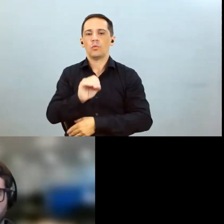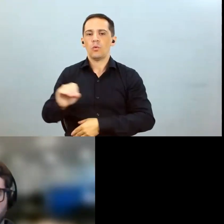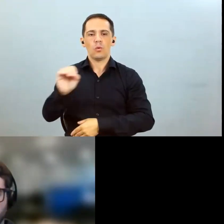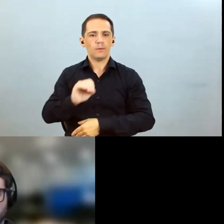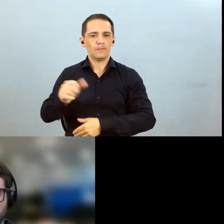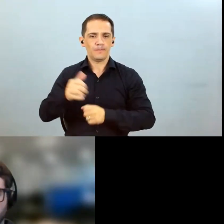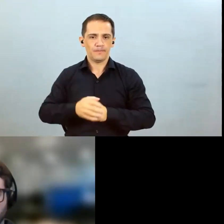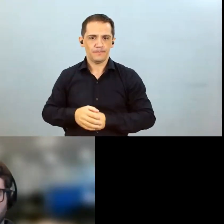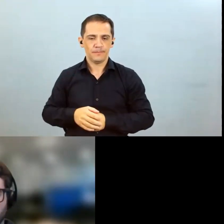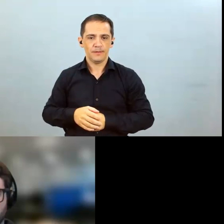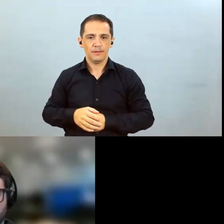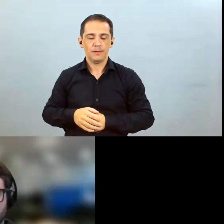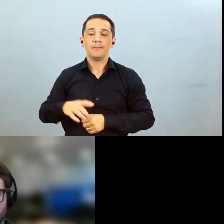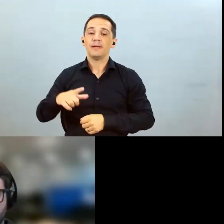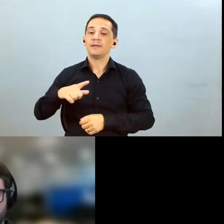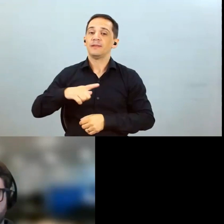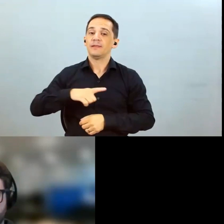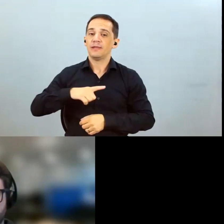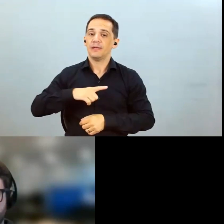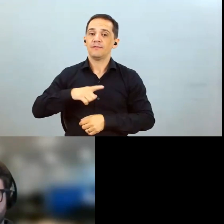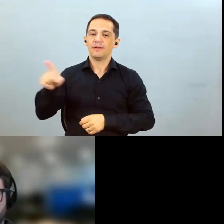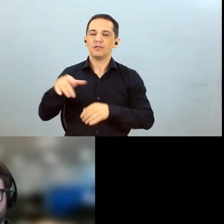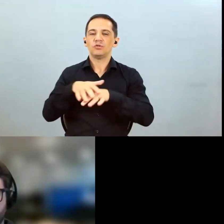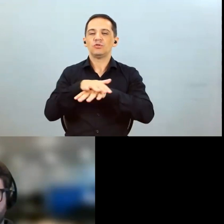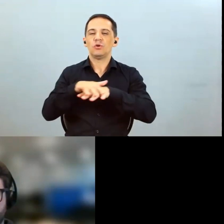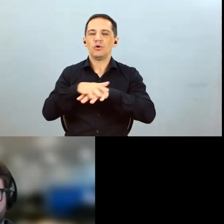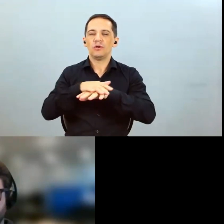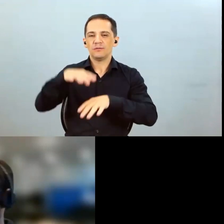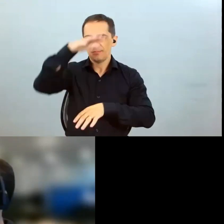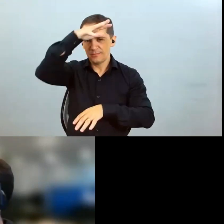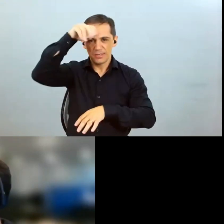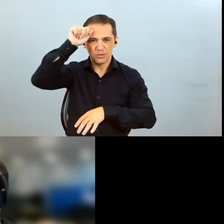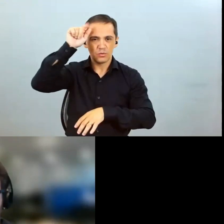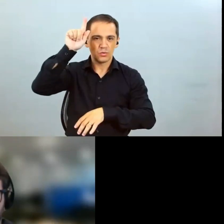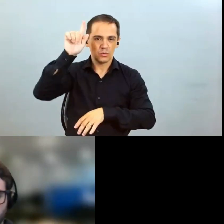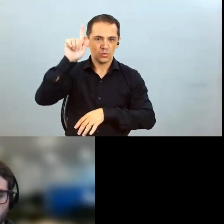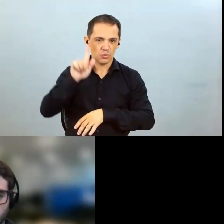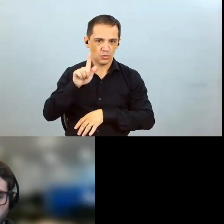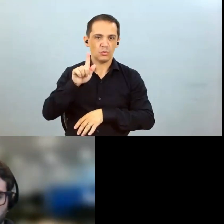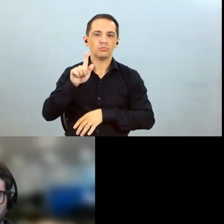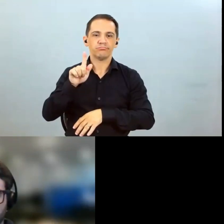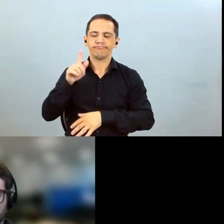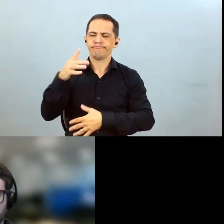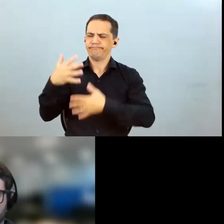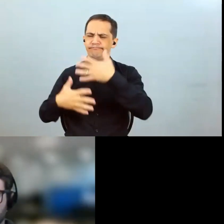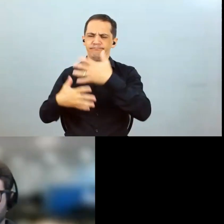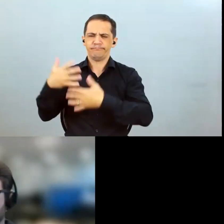duas fazendas no Mato Grosso que teve uma chamada anomalia da soja, uma doença que acabou quebrando a produtividade e três fazendas